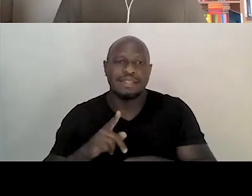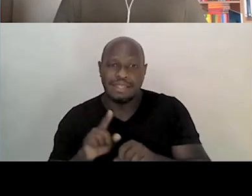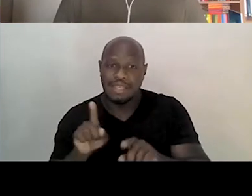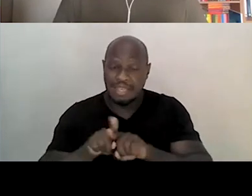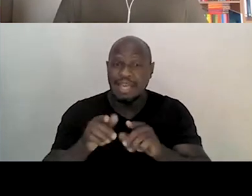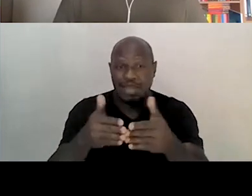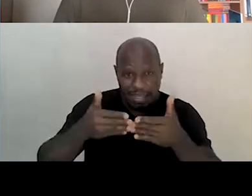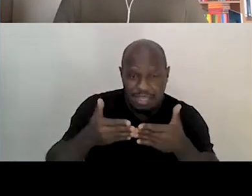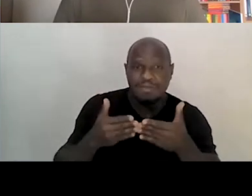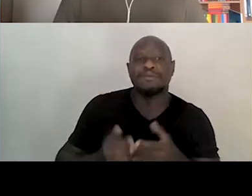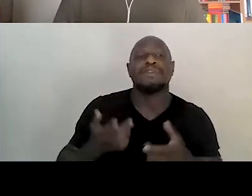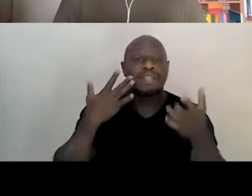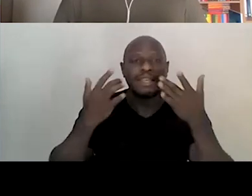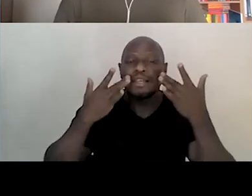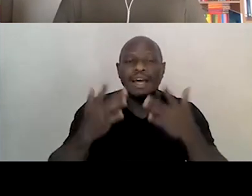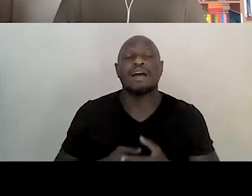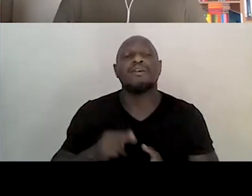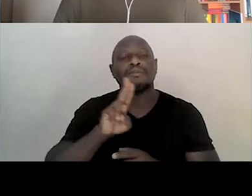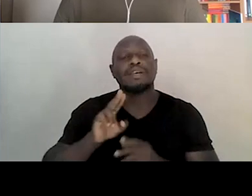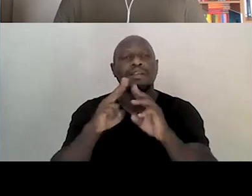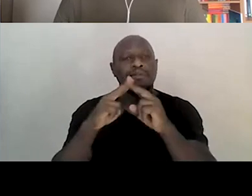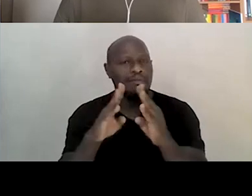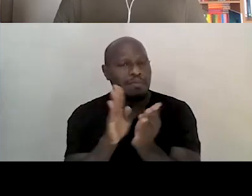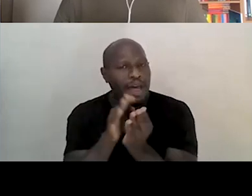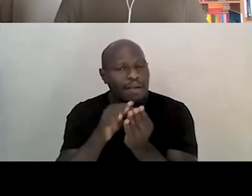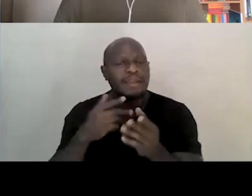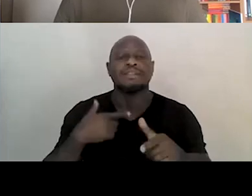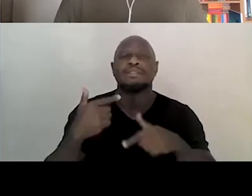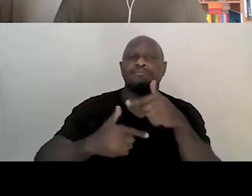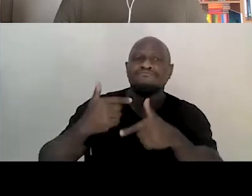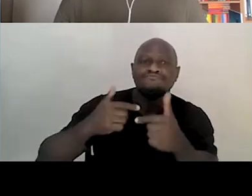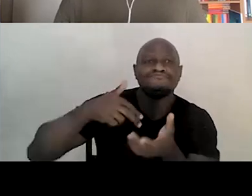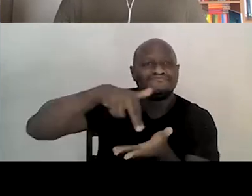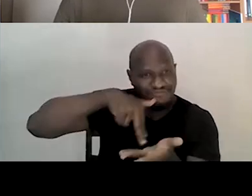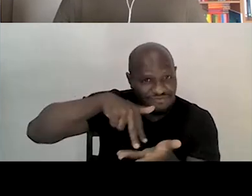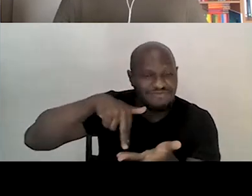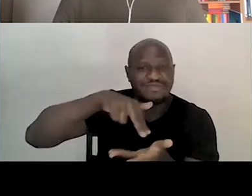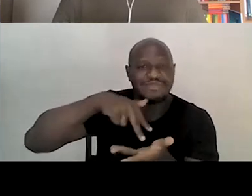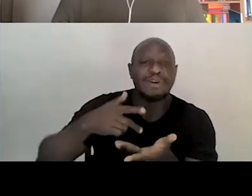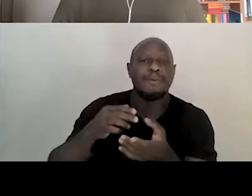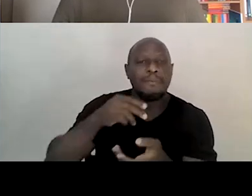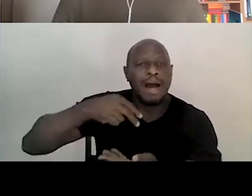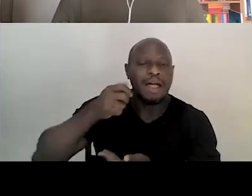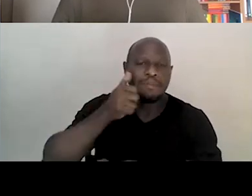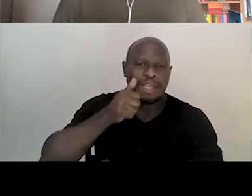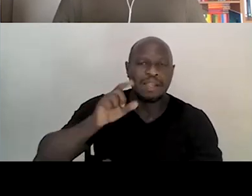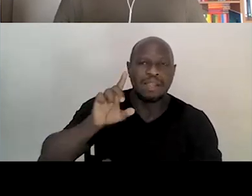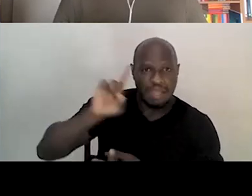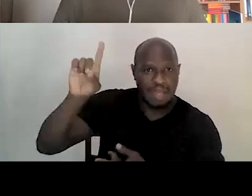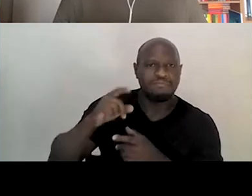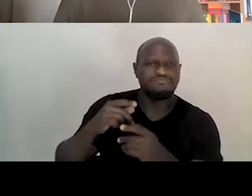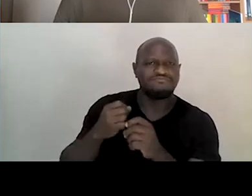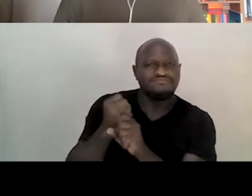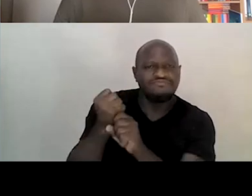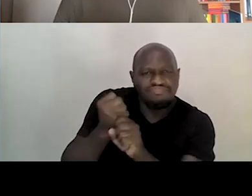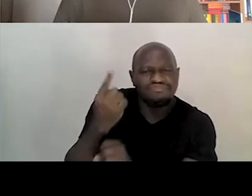Universidade Federal do Pernambuco, participa do espetáculo Baile do Menino Deus, uma brincadeira de Natal, e está em cartaz há 18 anos na